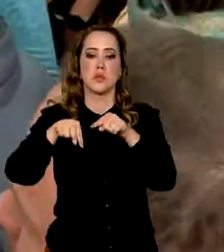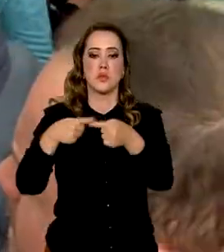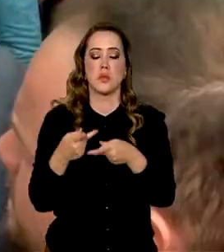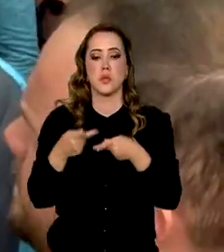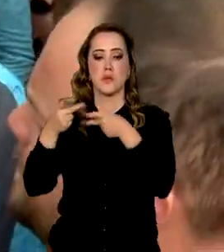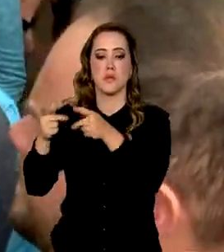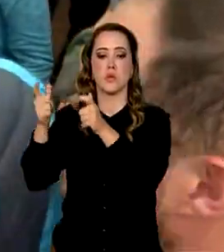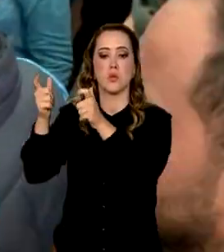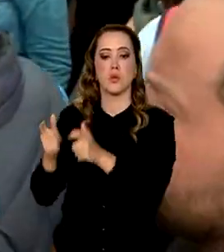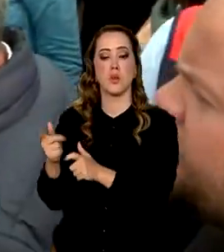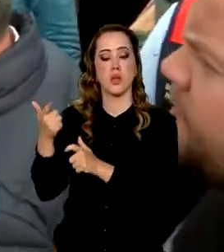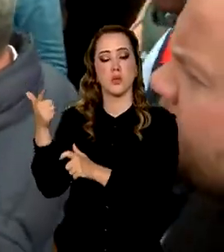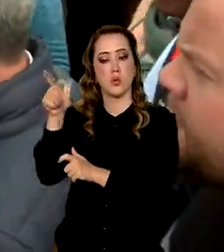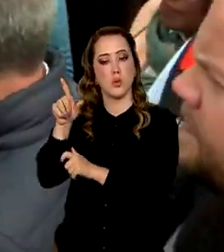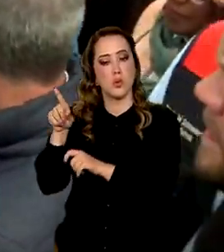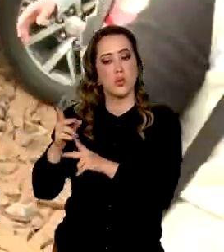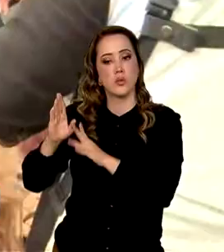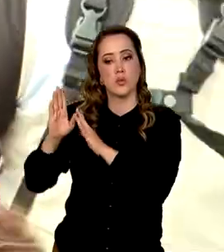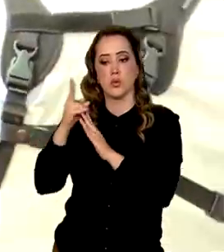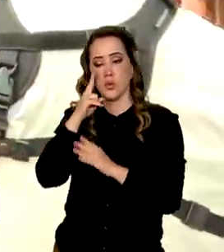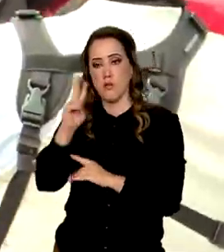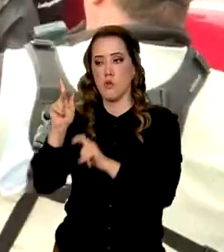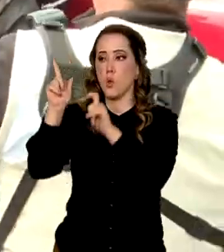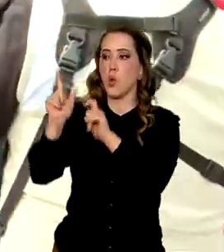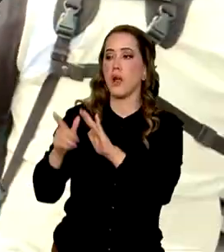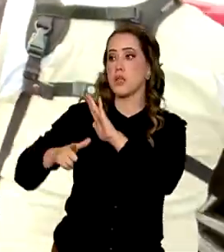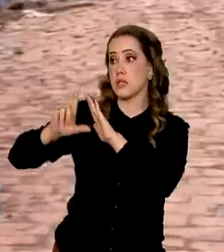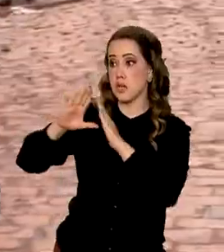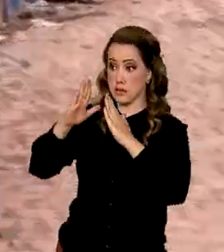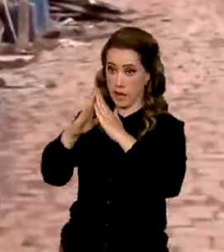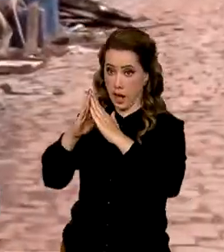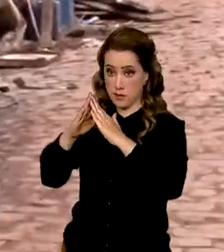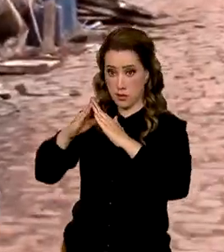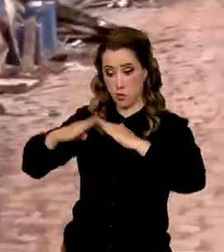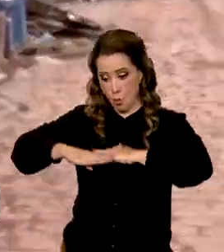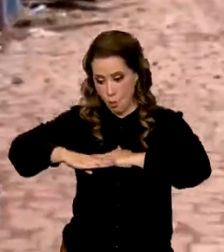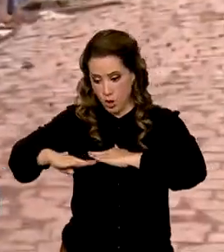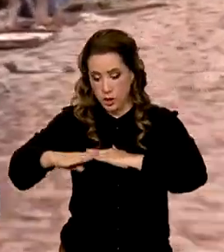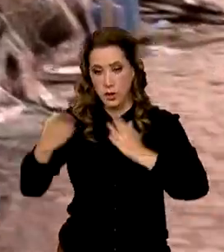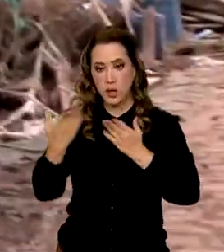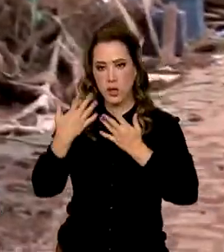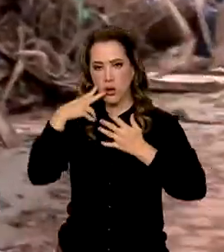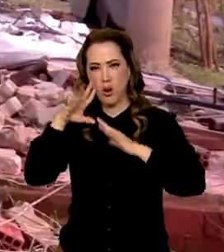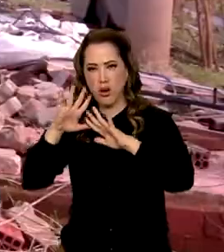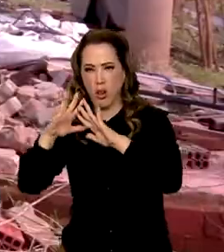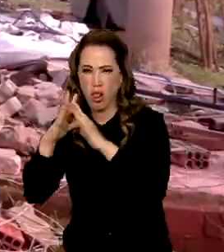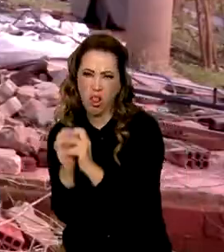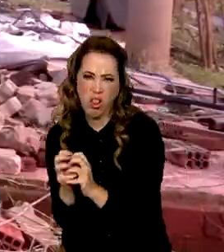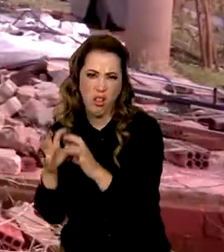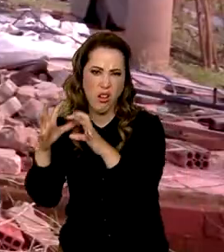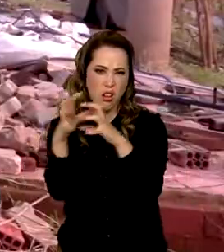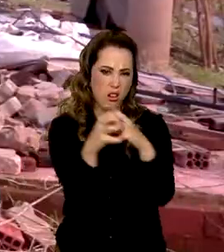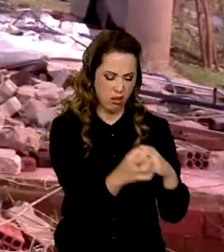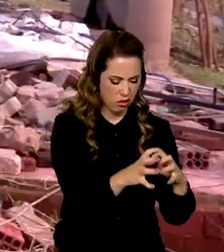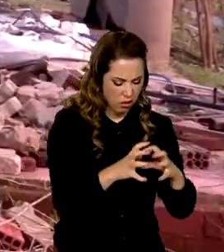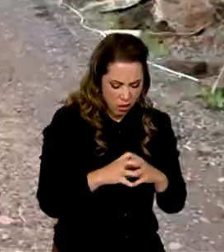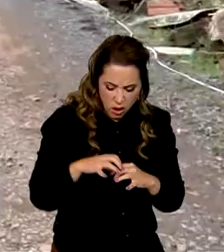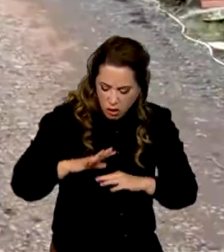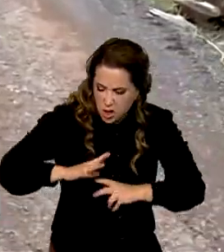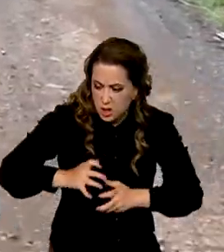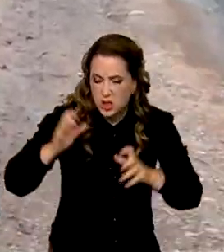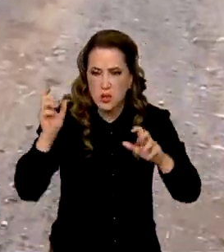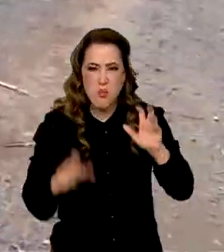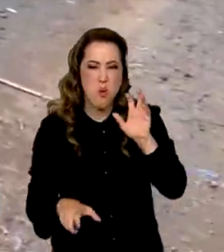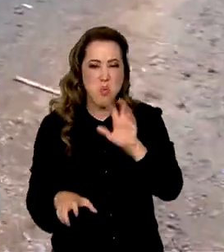e passou por espaços que antes tinham casas e ruas pavimentadas e agora são amontoado de ferros, escombros retorcidos